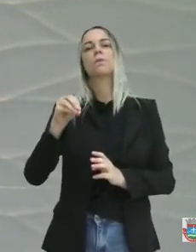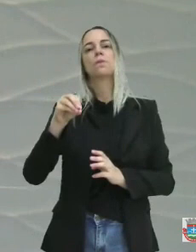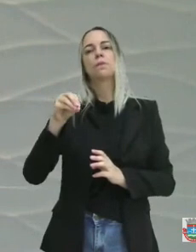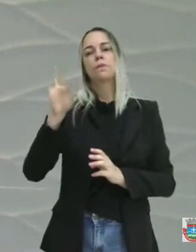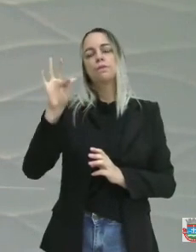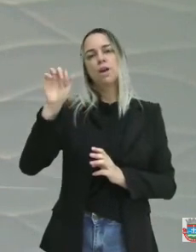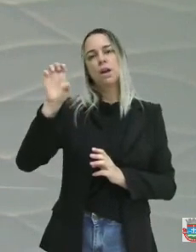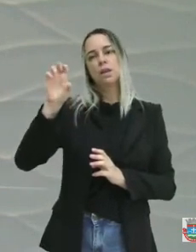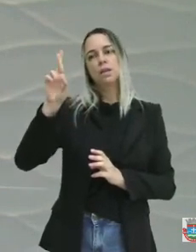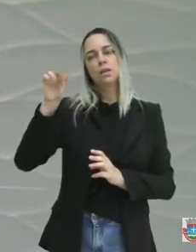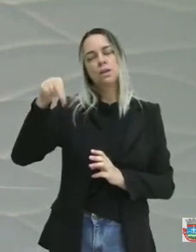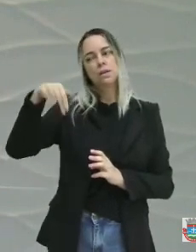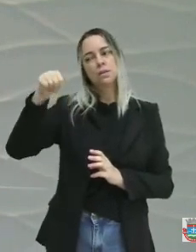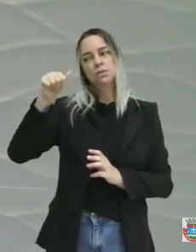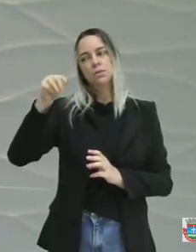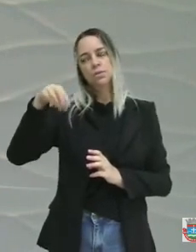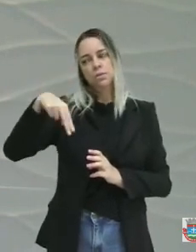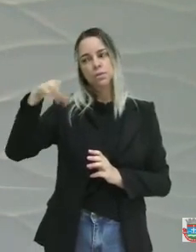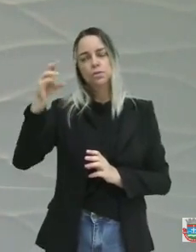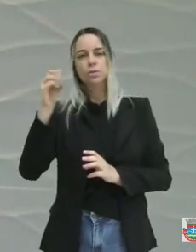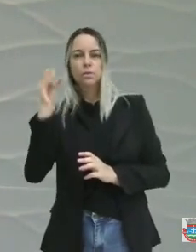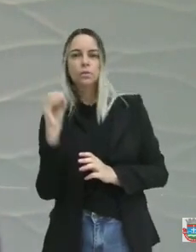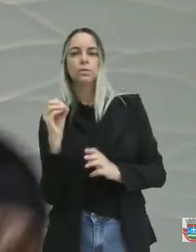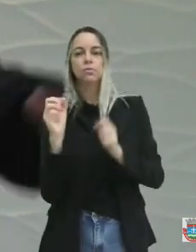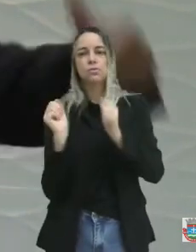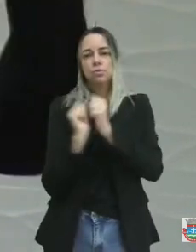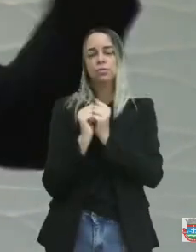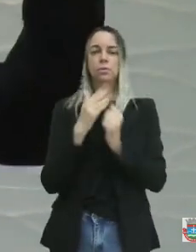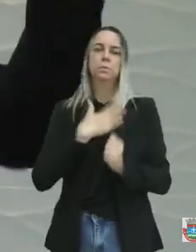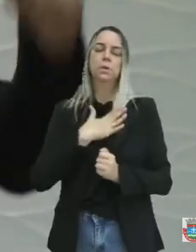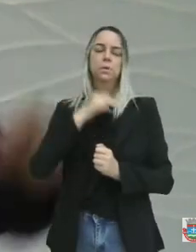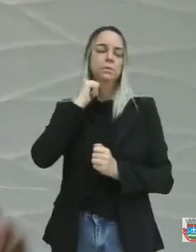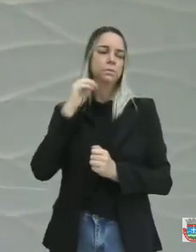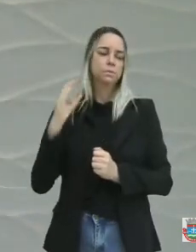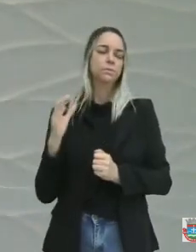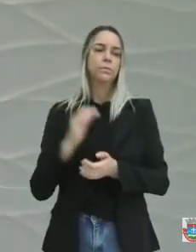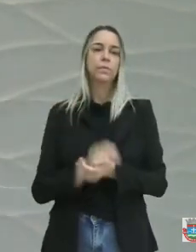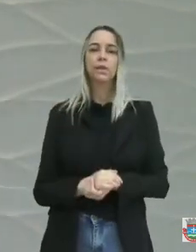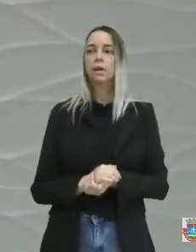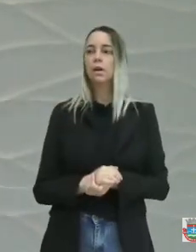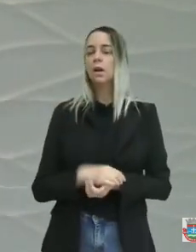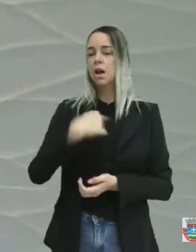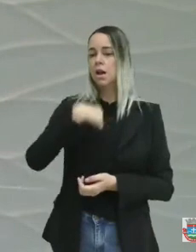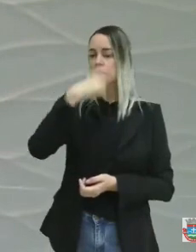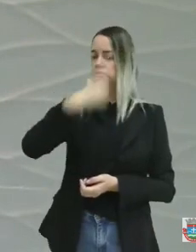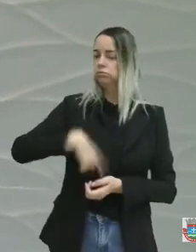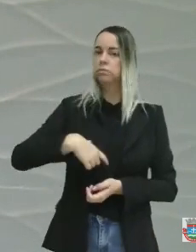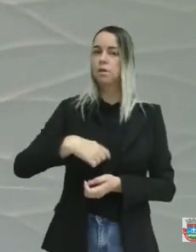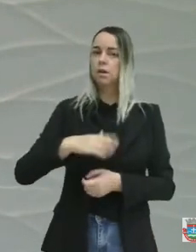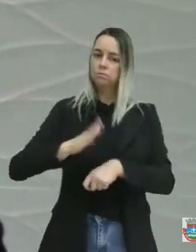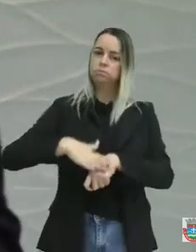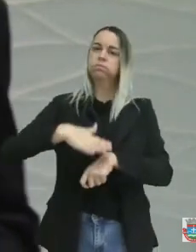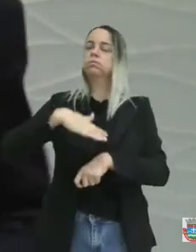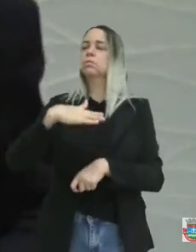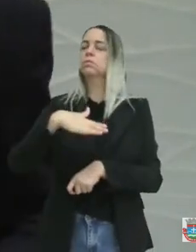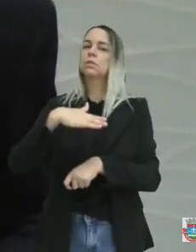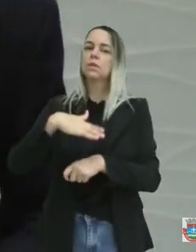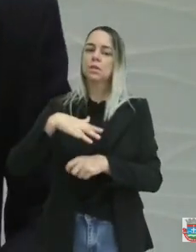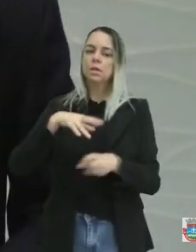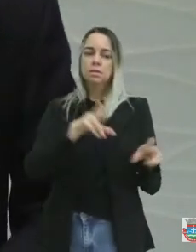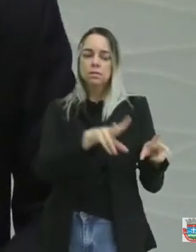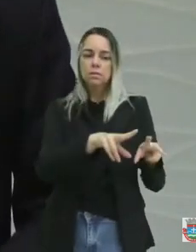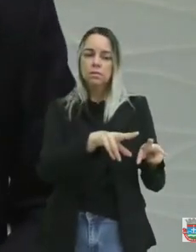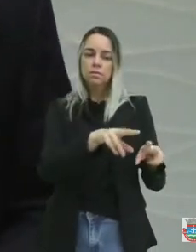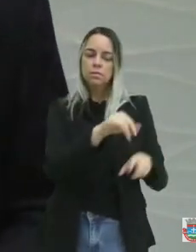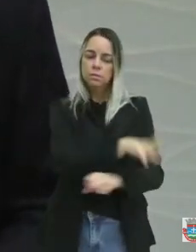E esse vereador que me antecedeu foi o que mais arou terra na gestão anterior. Se eu procurar aqui, eu tenho